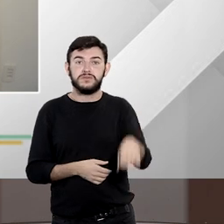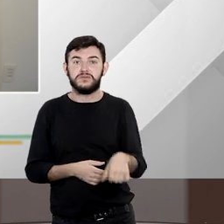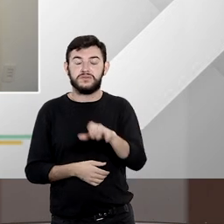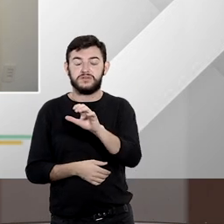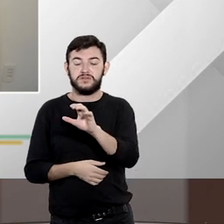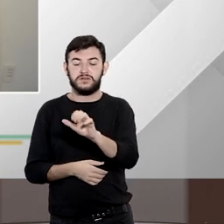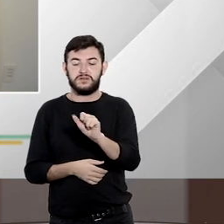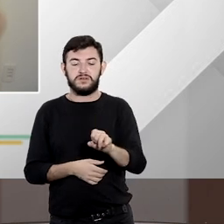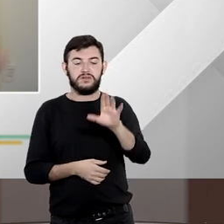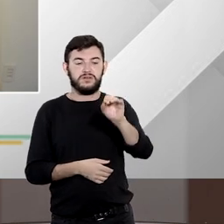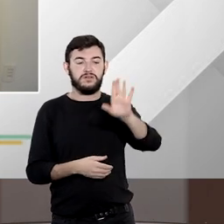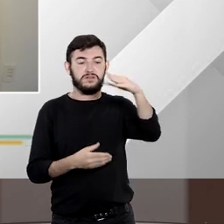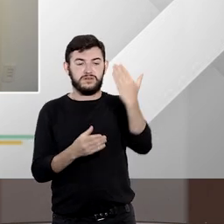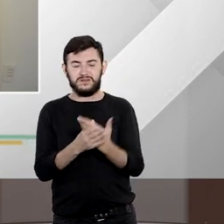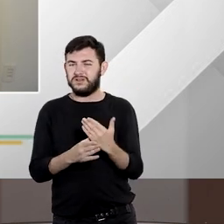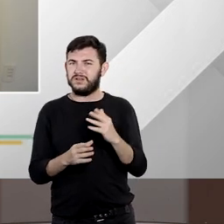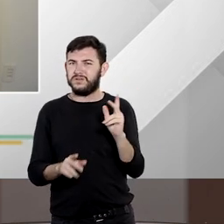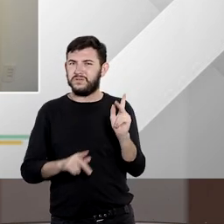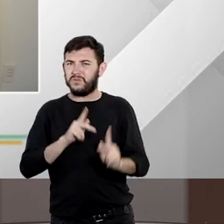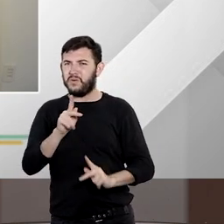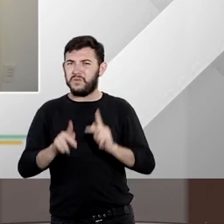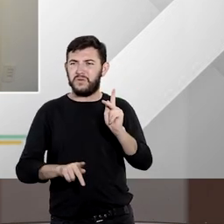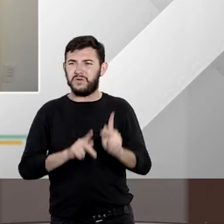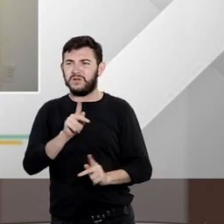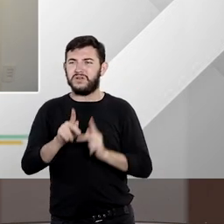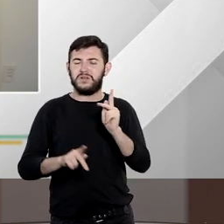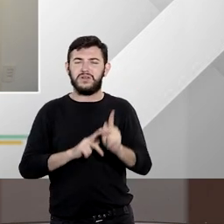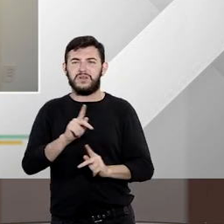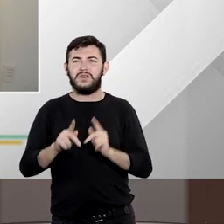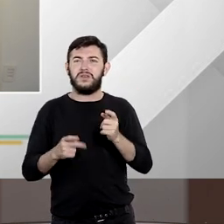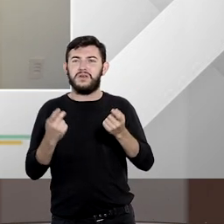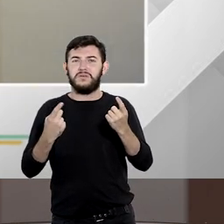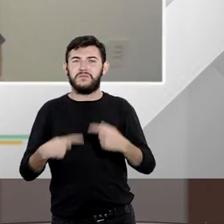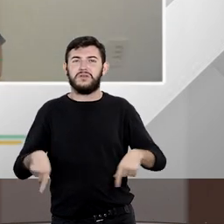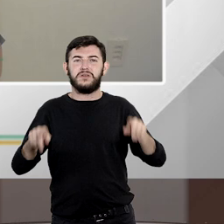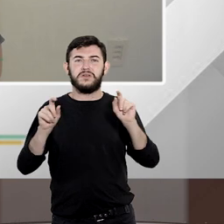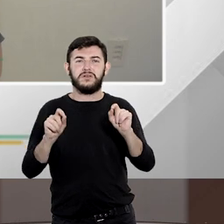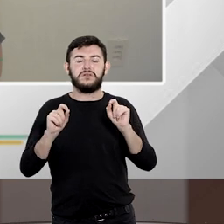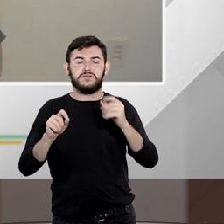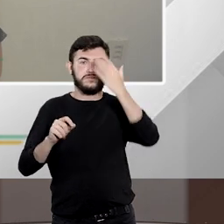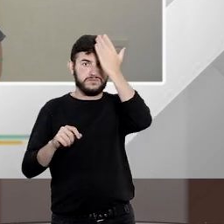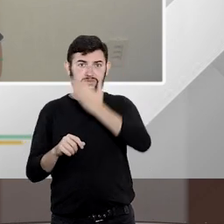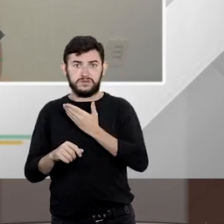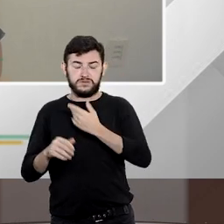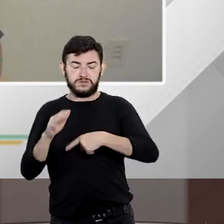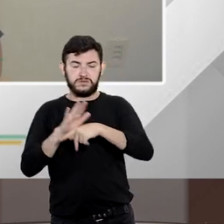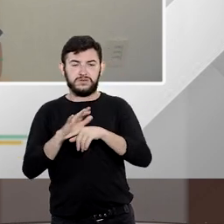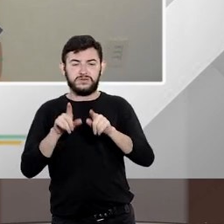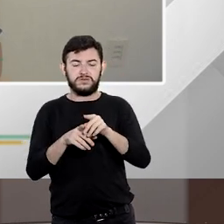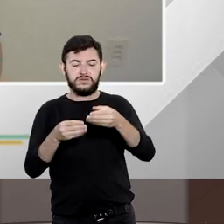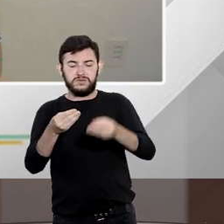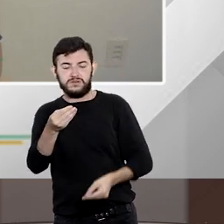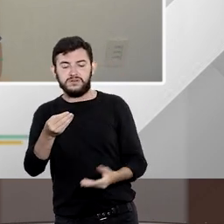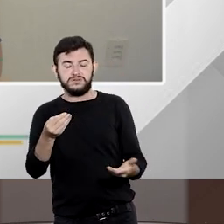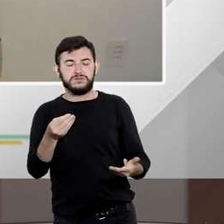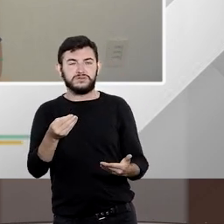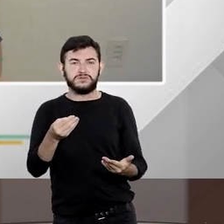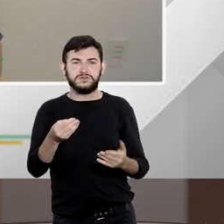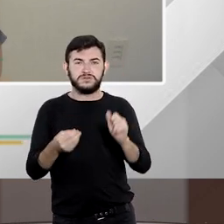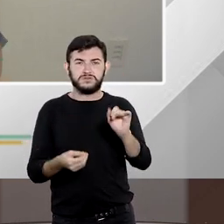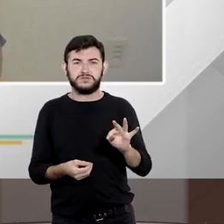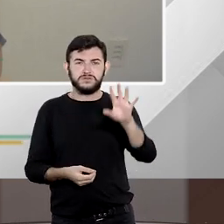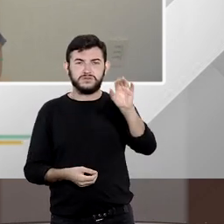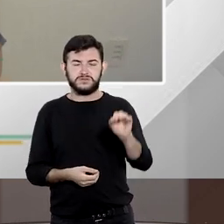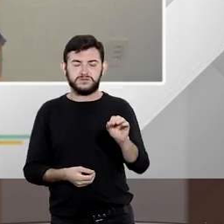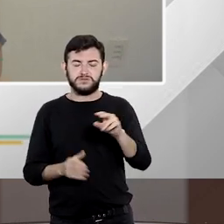ação popular não é preciso haver uma comprovação real da lesividade que o ato